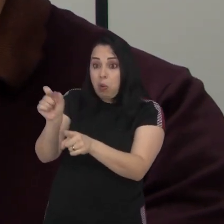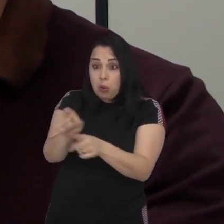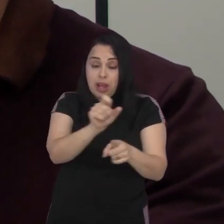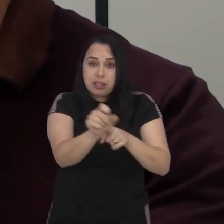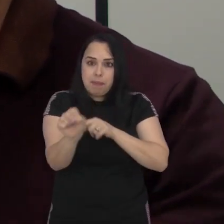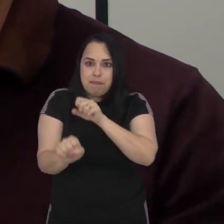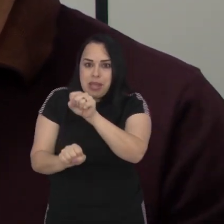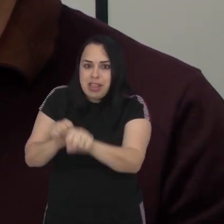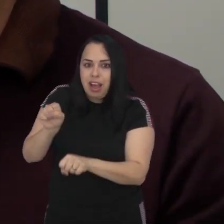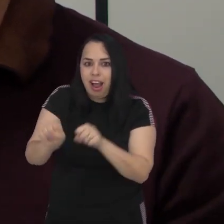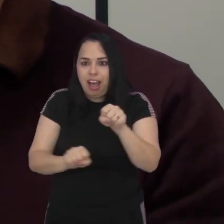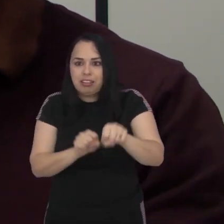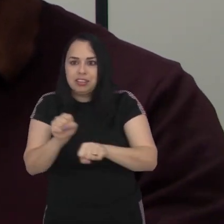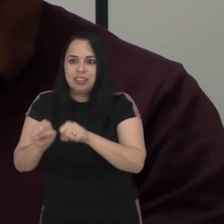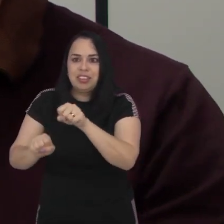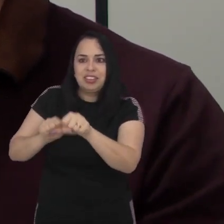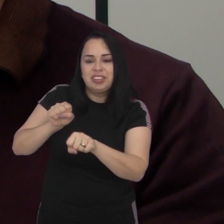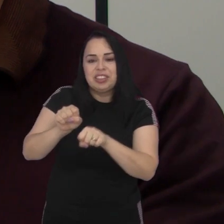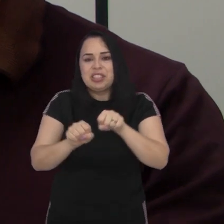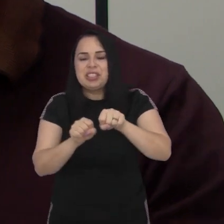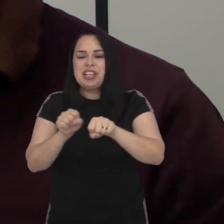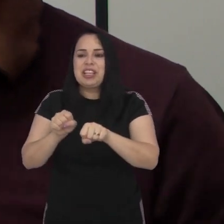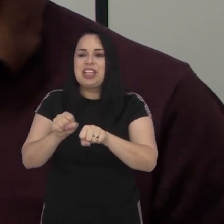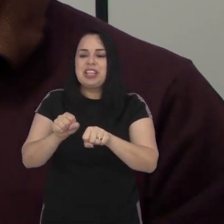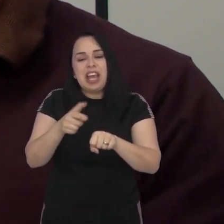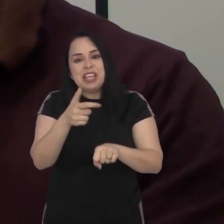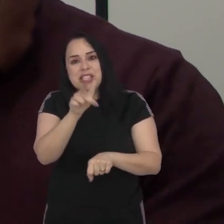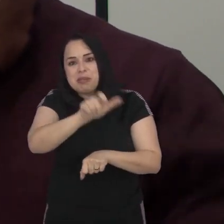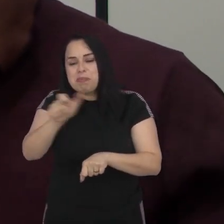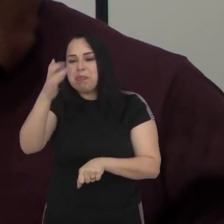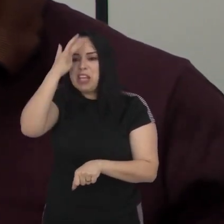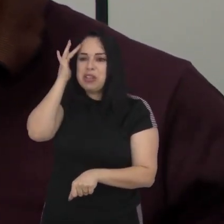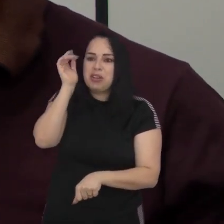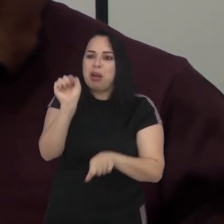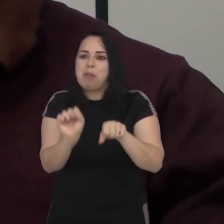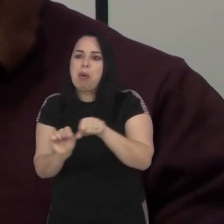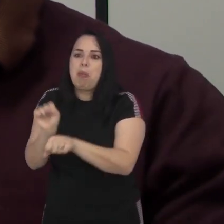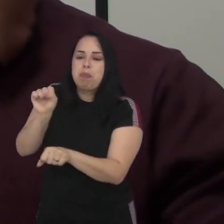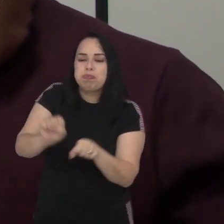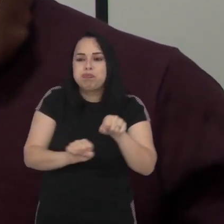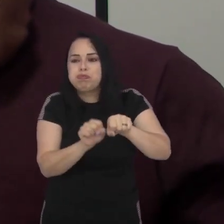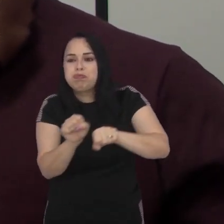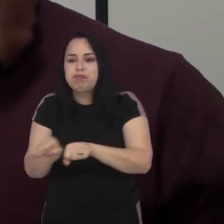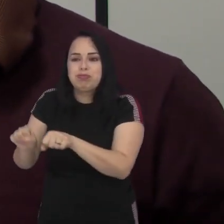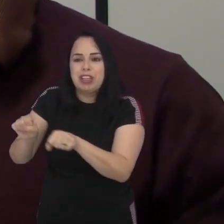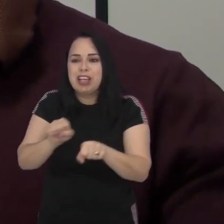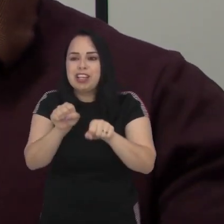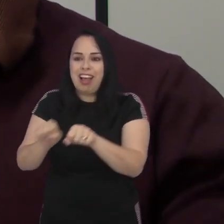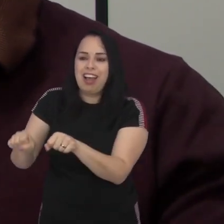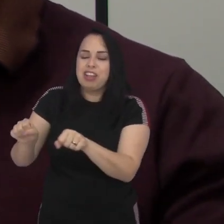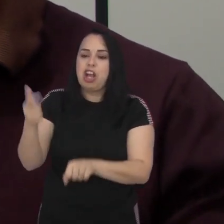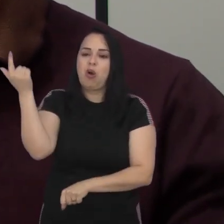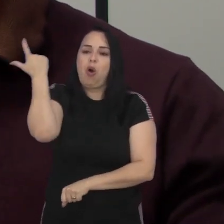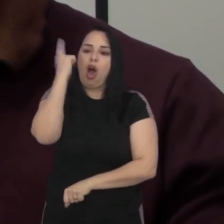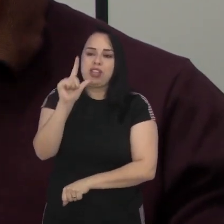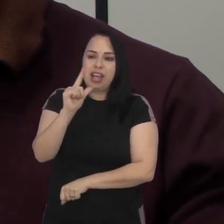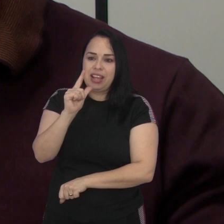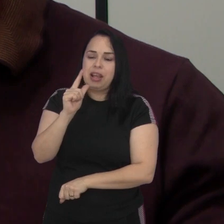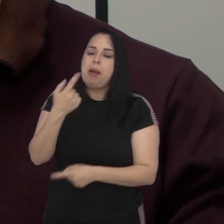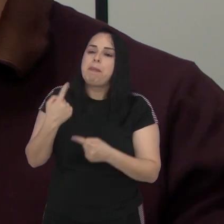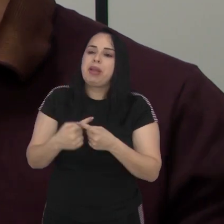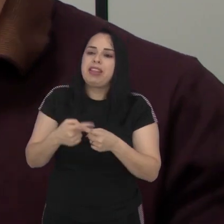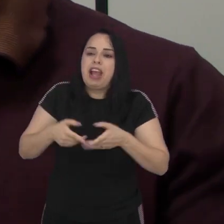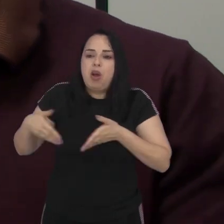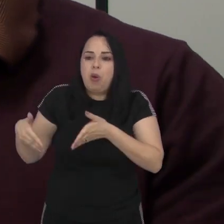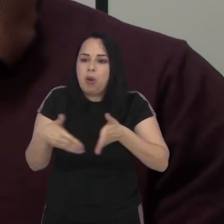bicicletas esses equipamentos para a população trafegar toda essa infraestrutura que já é oferecida da